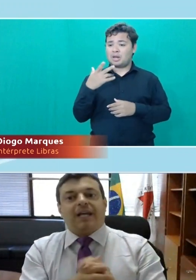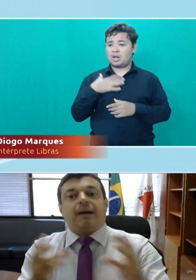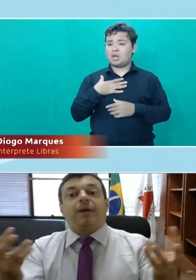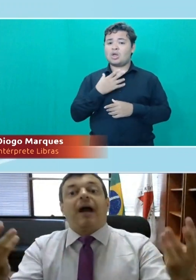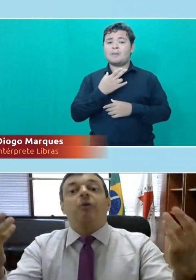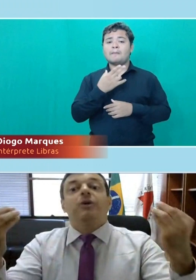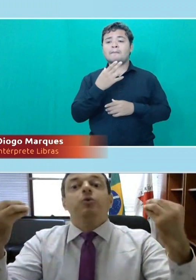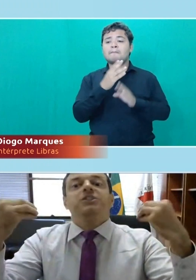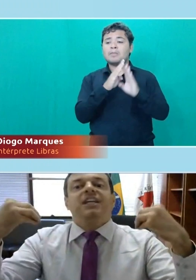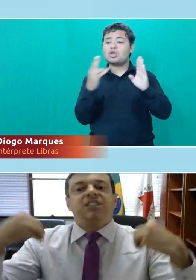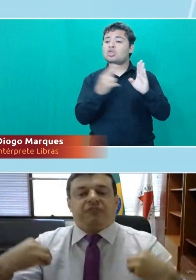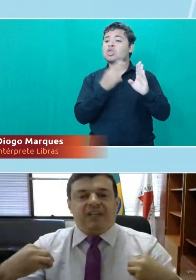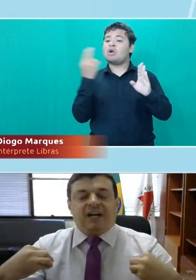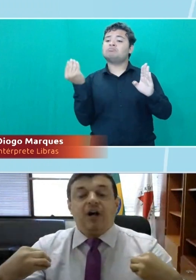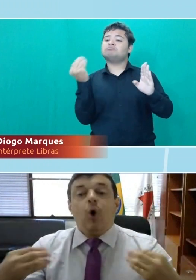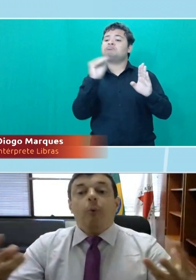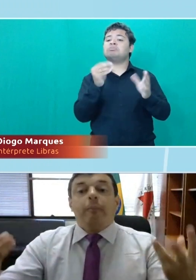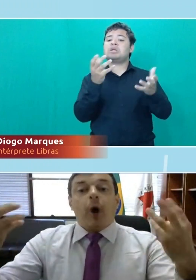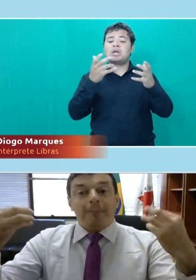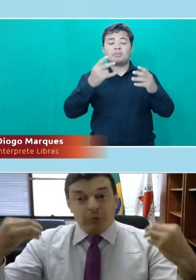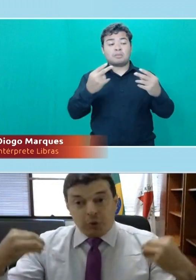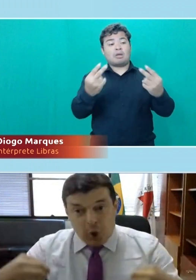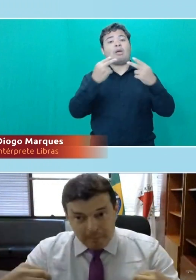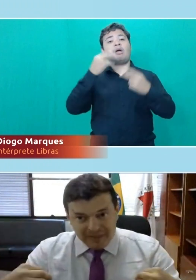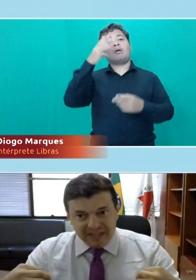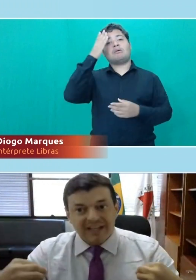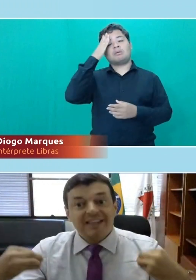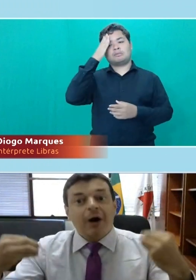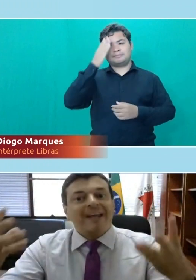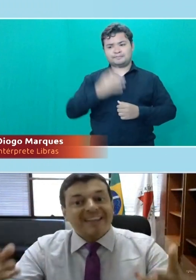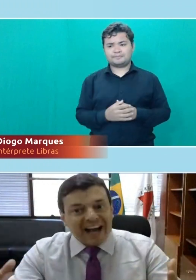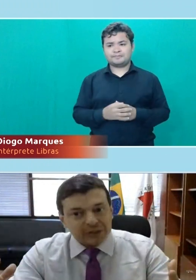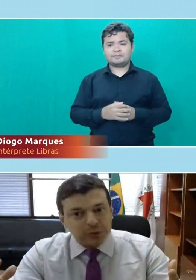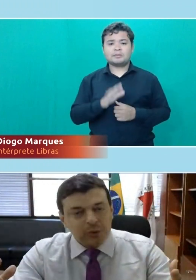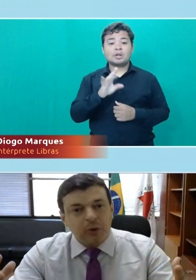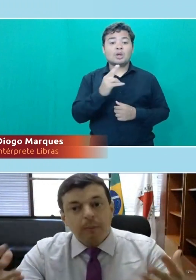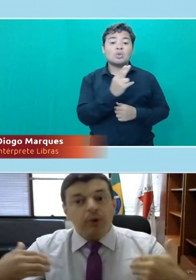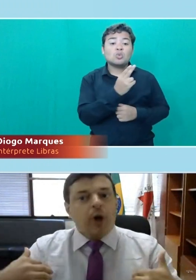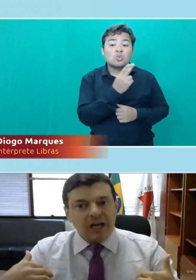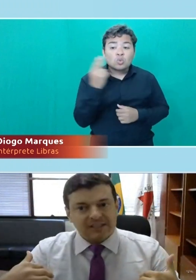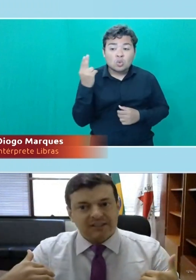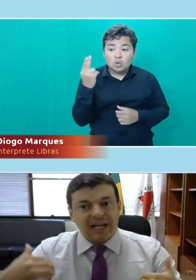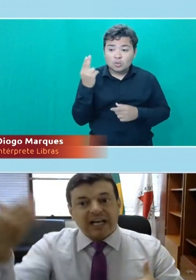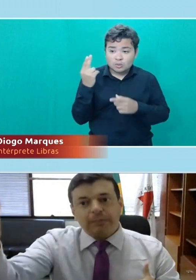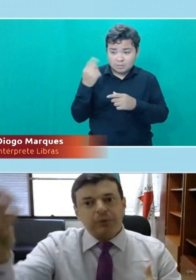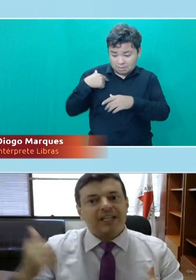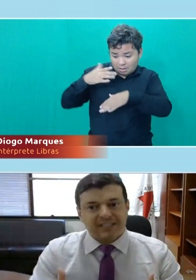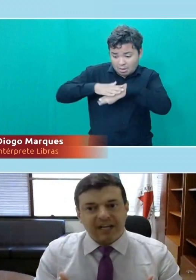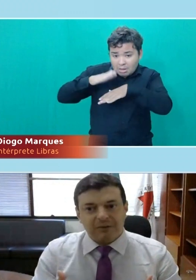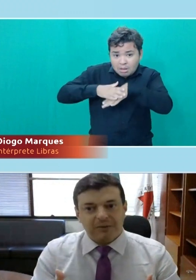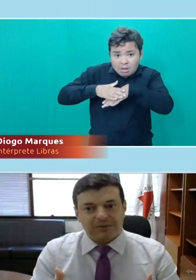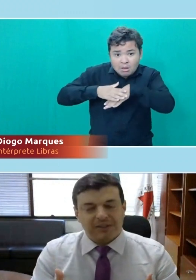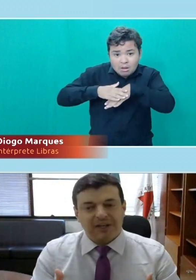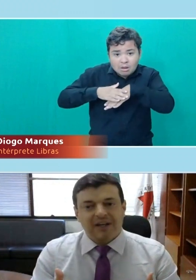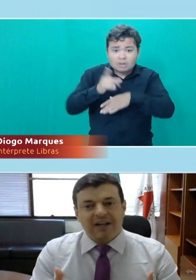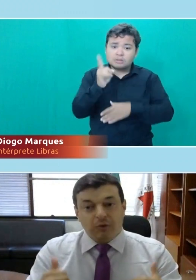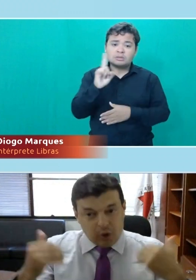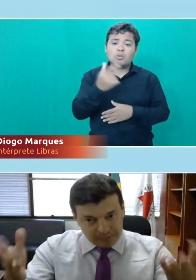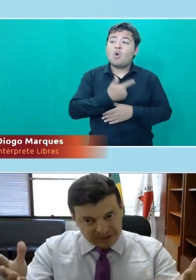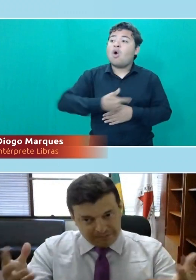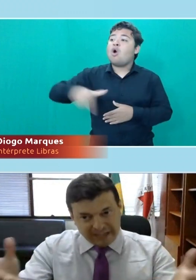nome na biblioteca, porque é algo que nos identifica. O próprio nome não é dado por nós, é dado por terceiros.